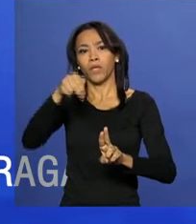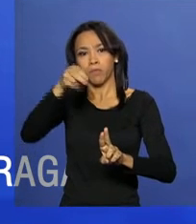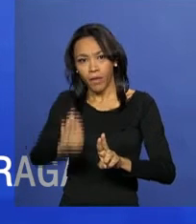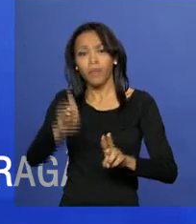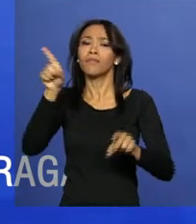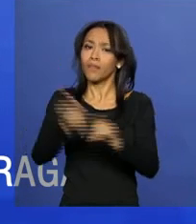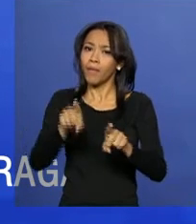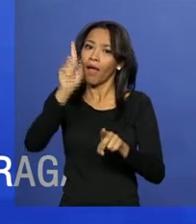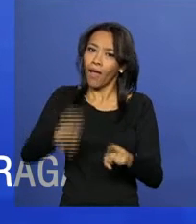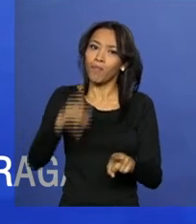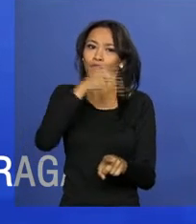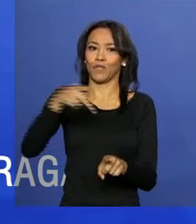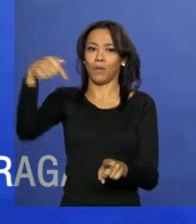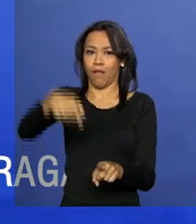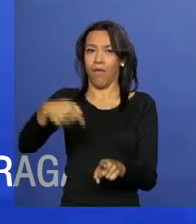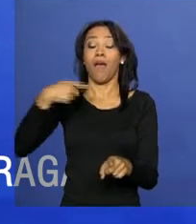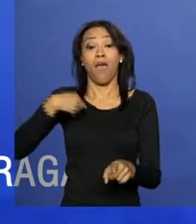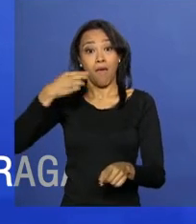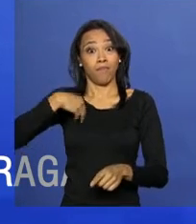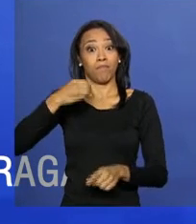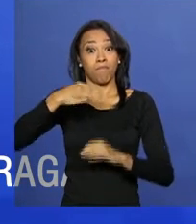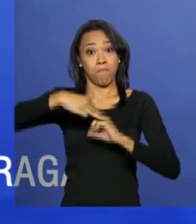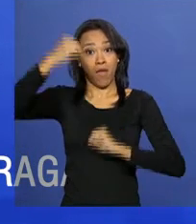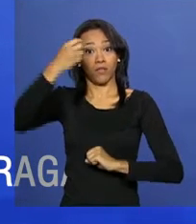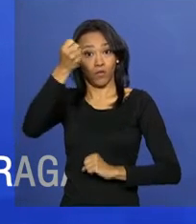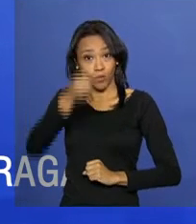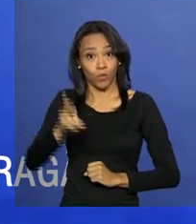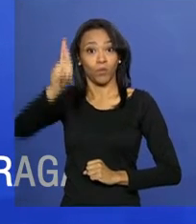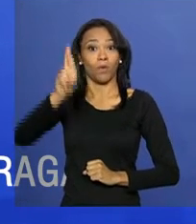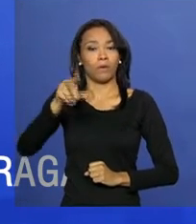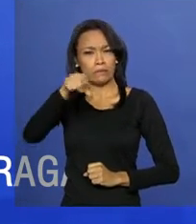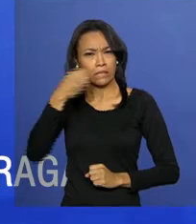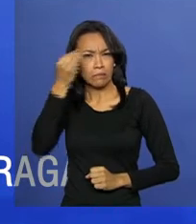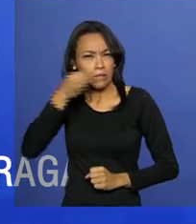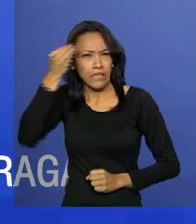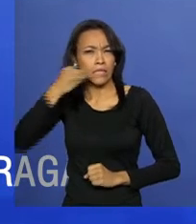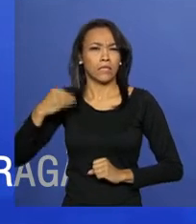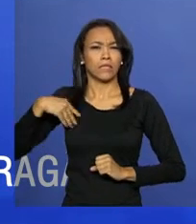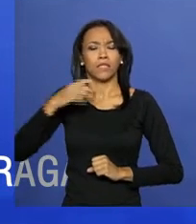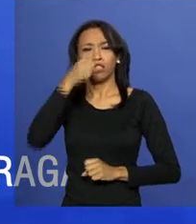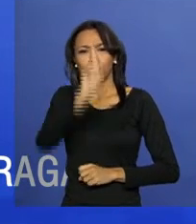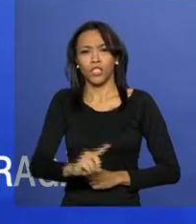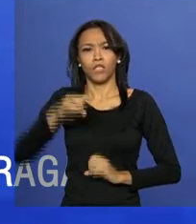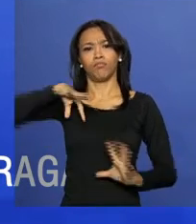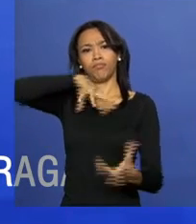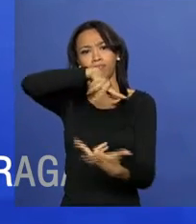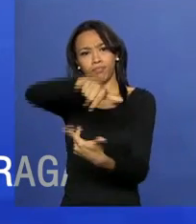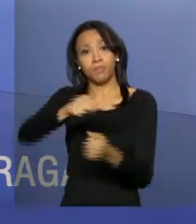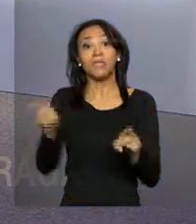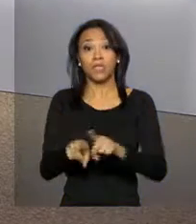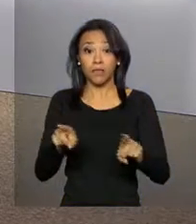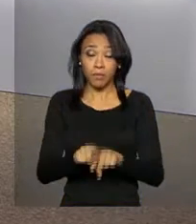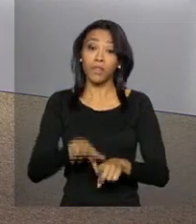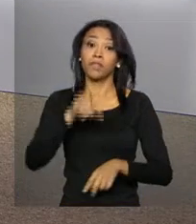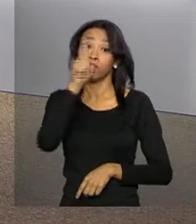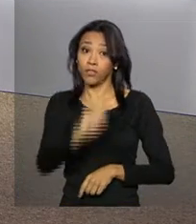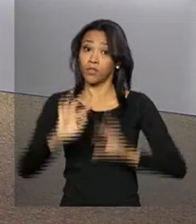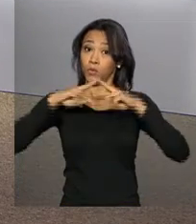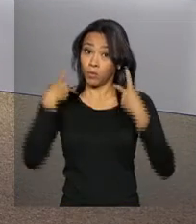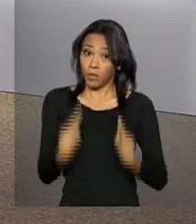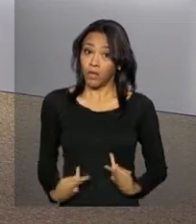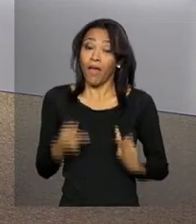professor, Eugênio Aragão é mestre e doutor. Com experiência em Direito Internacional Público e Direitos Humanos,